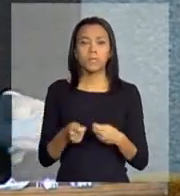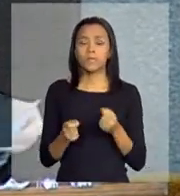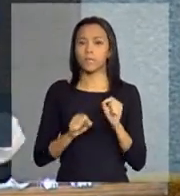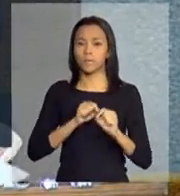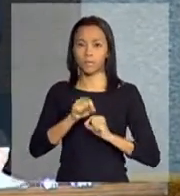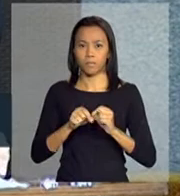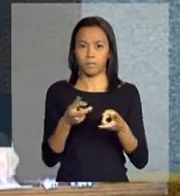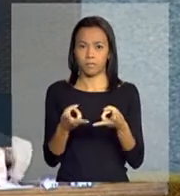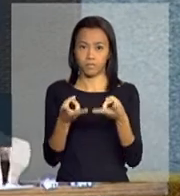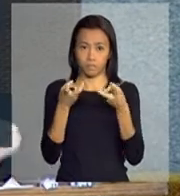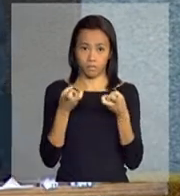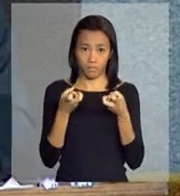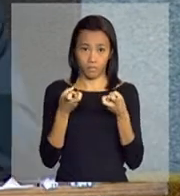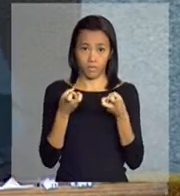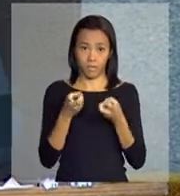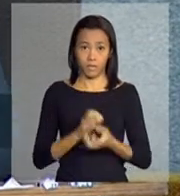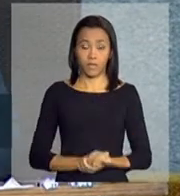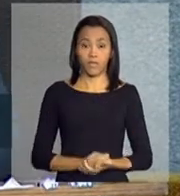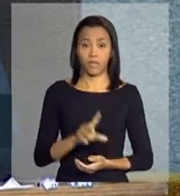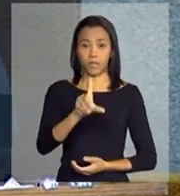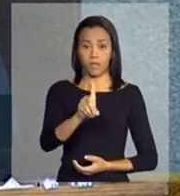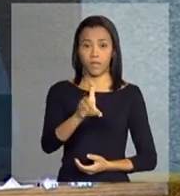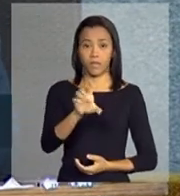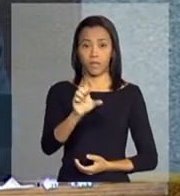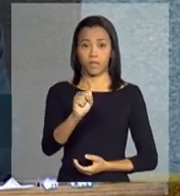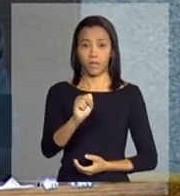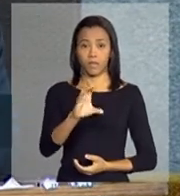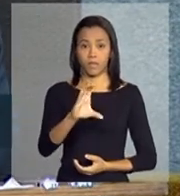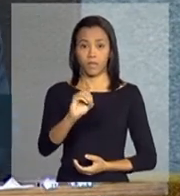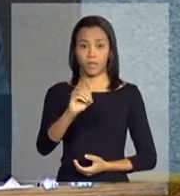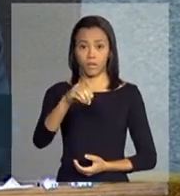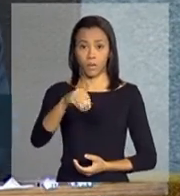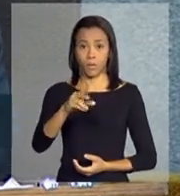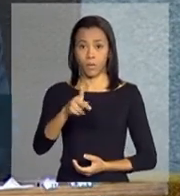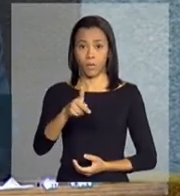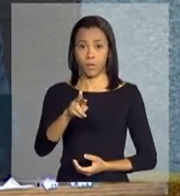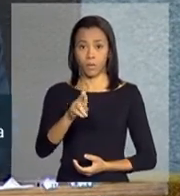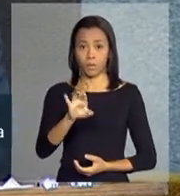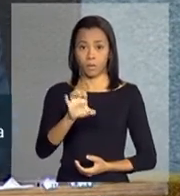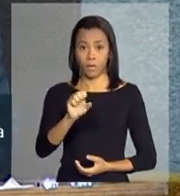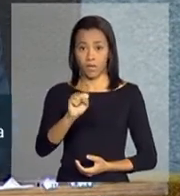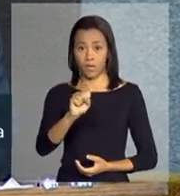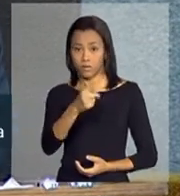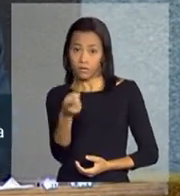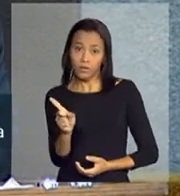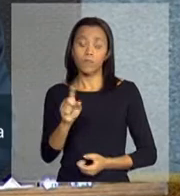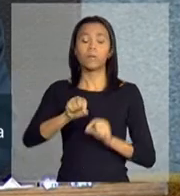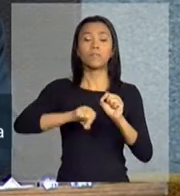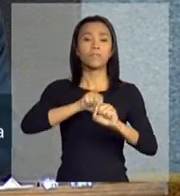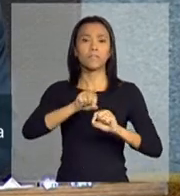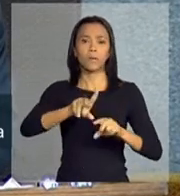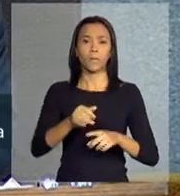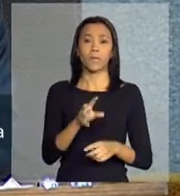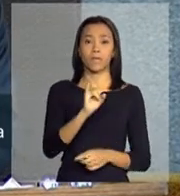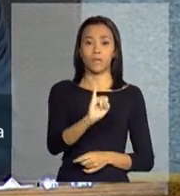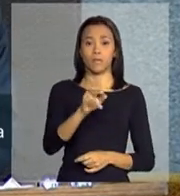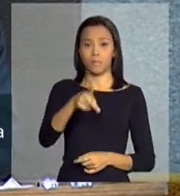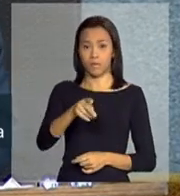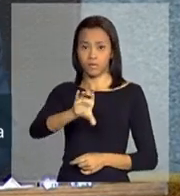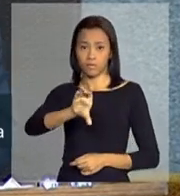descompressão de alimentação. Então, no indicador de IPCA